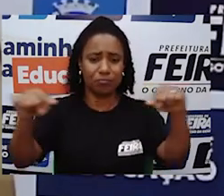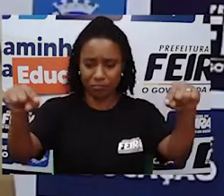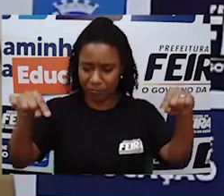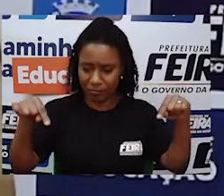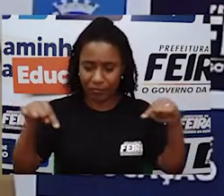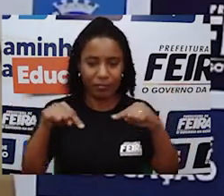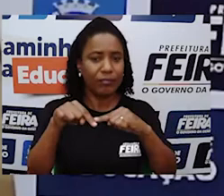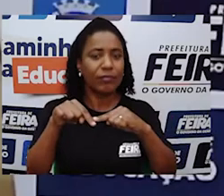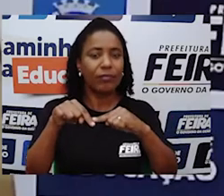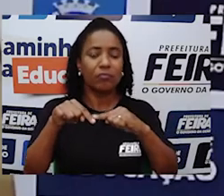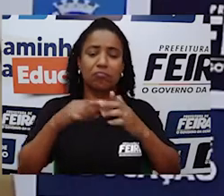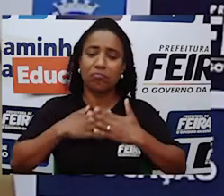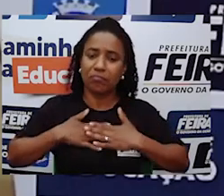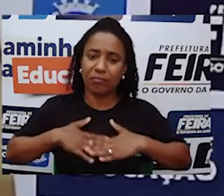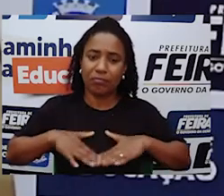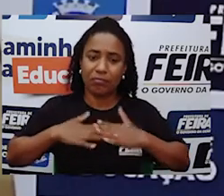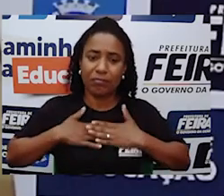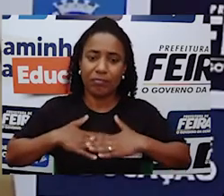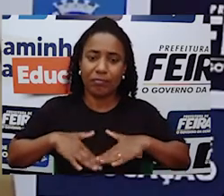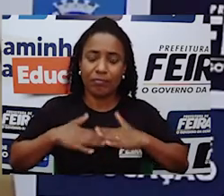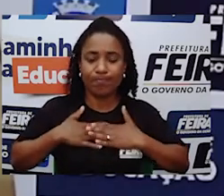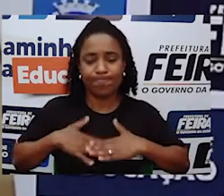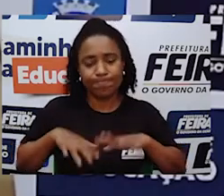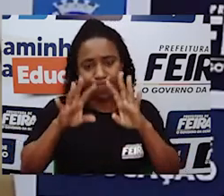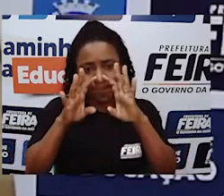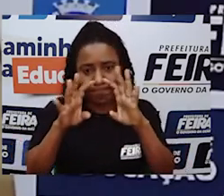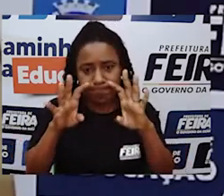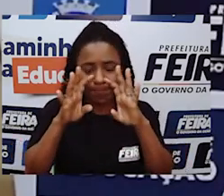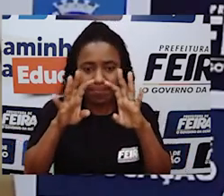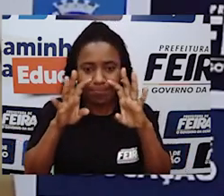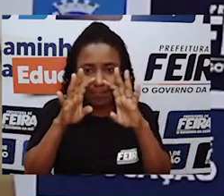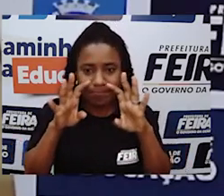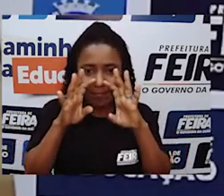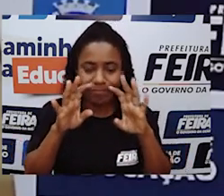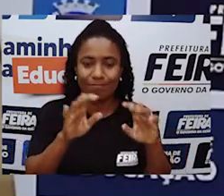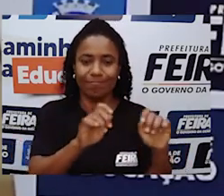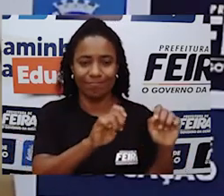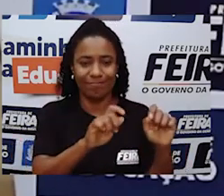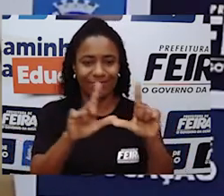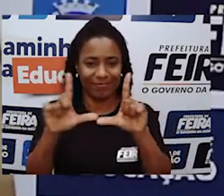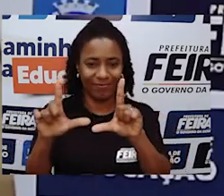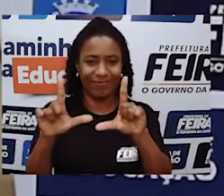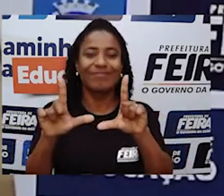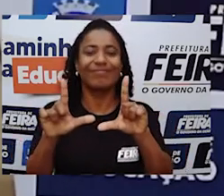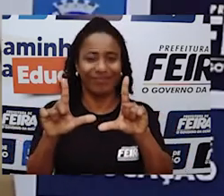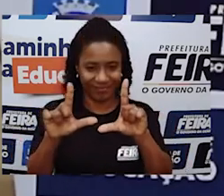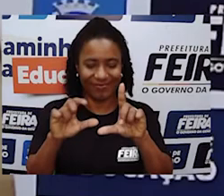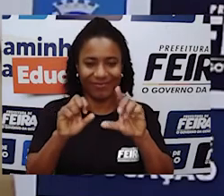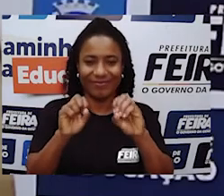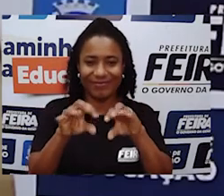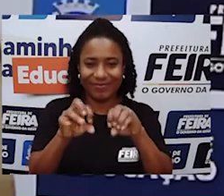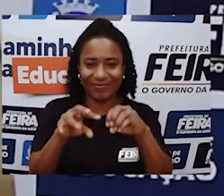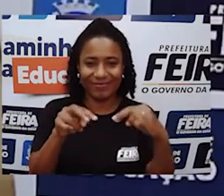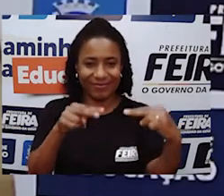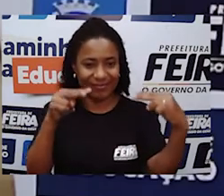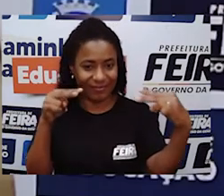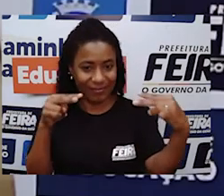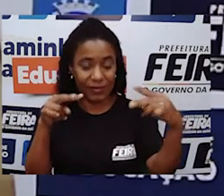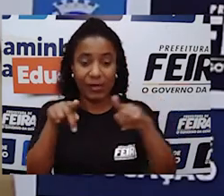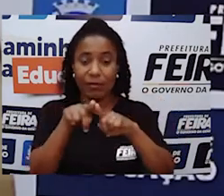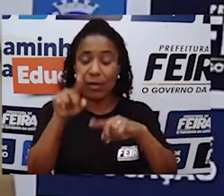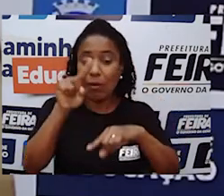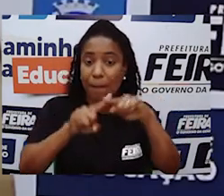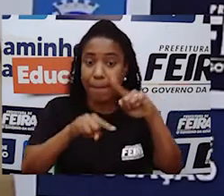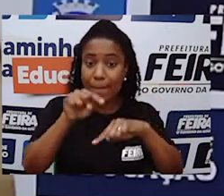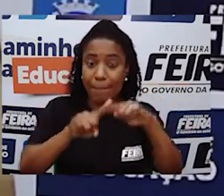tranquilo, que facilite a sua concentração. Não se esqueça de separar todos os materiais que